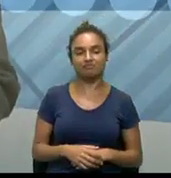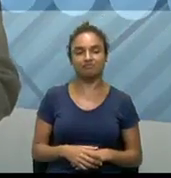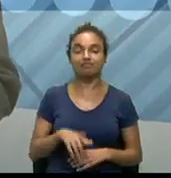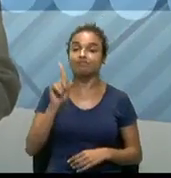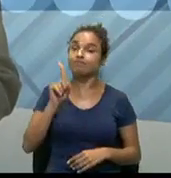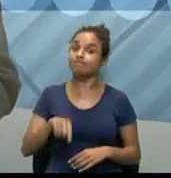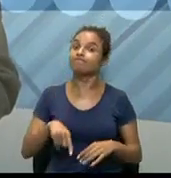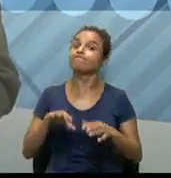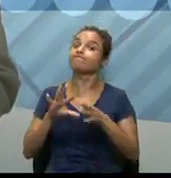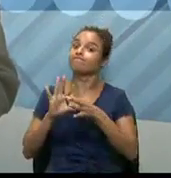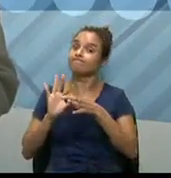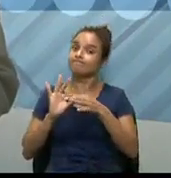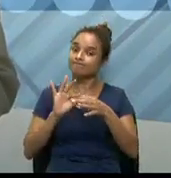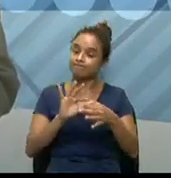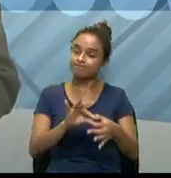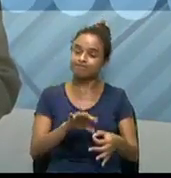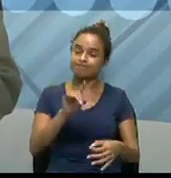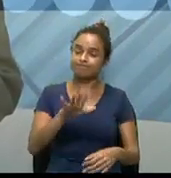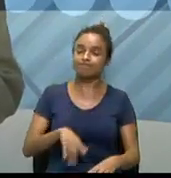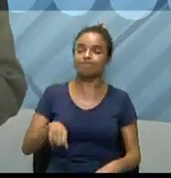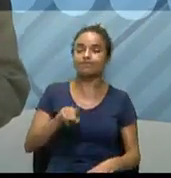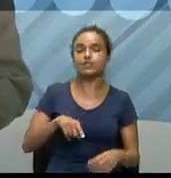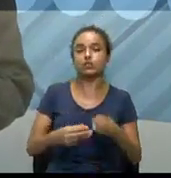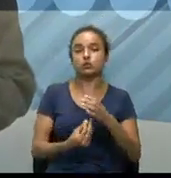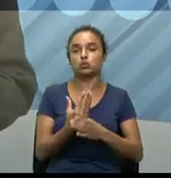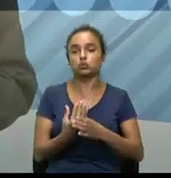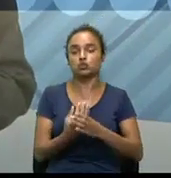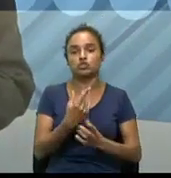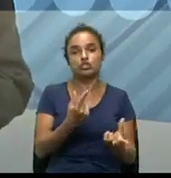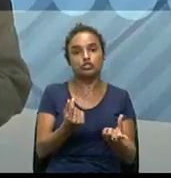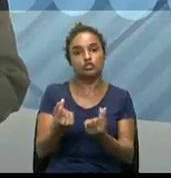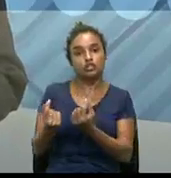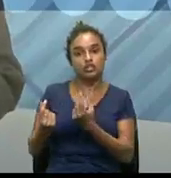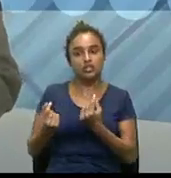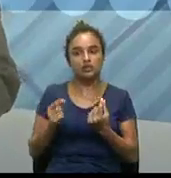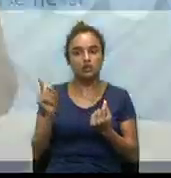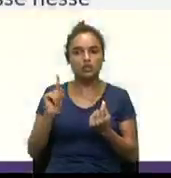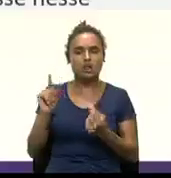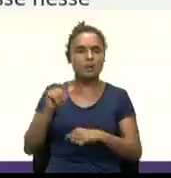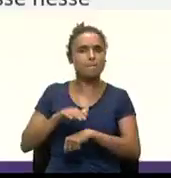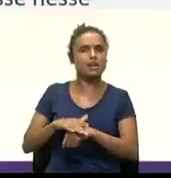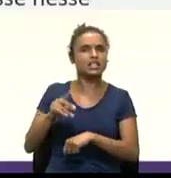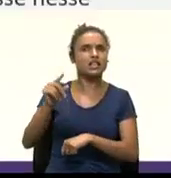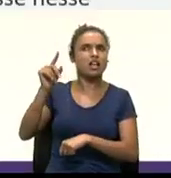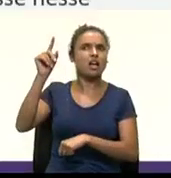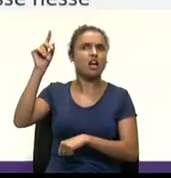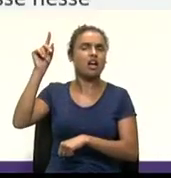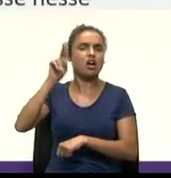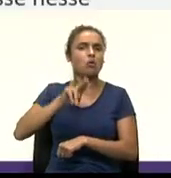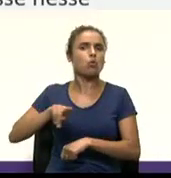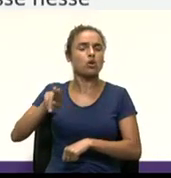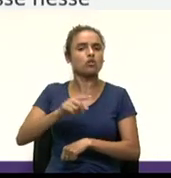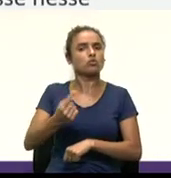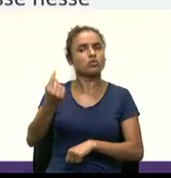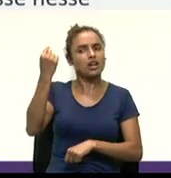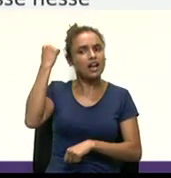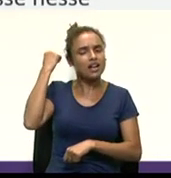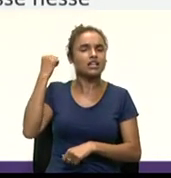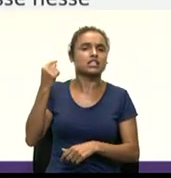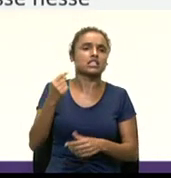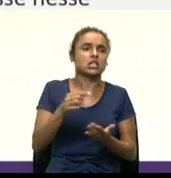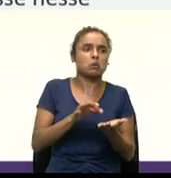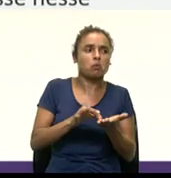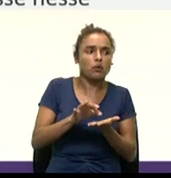então, a questão da moeda virtual, tá? Então, voltando ali novamente ao quadro,